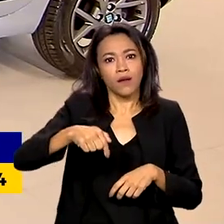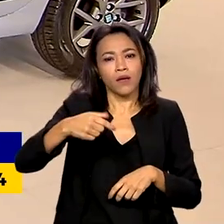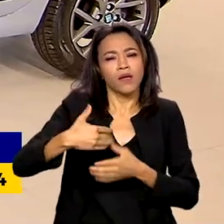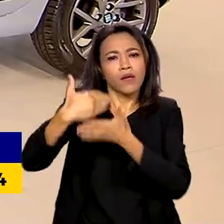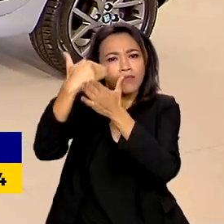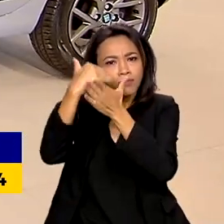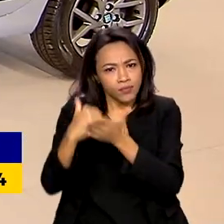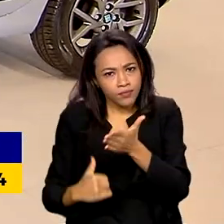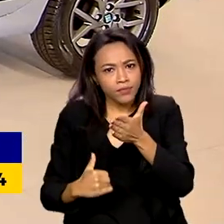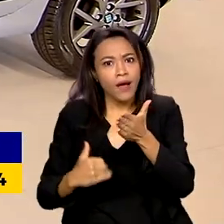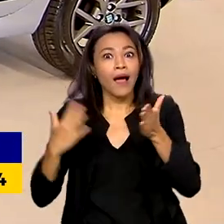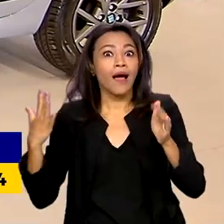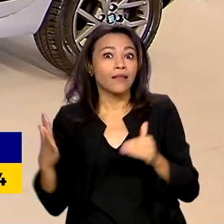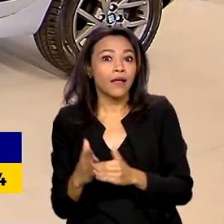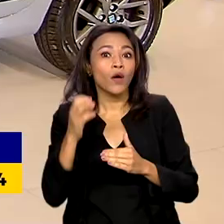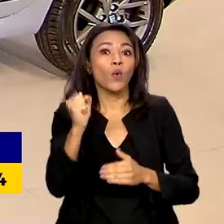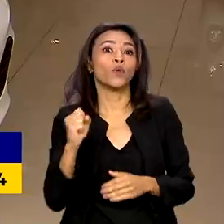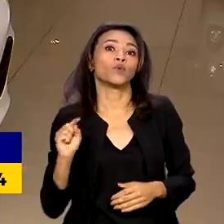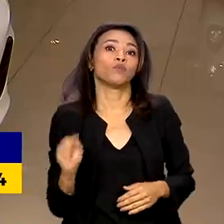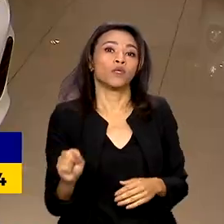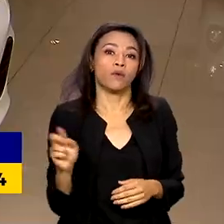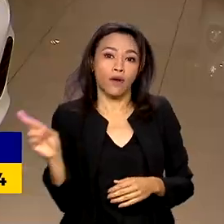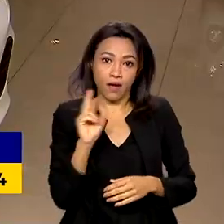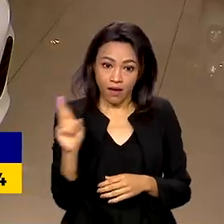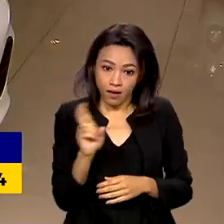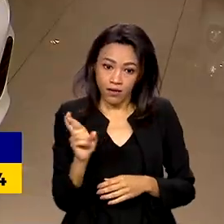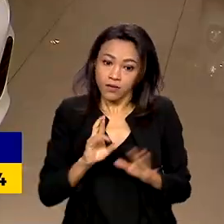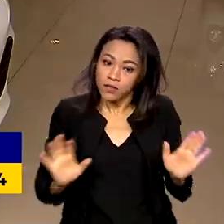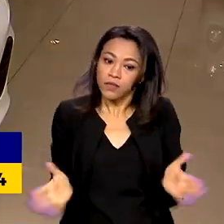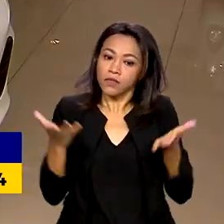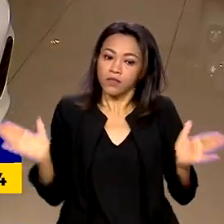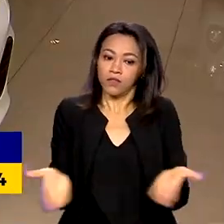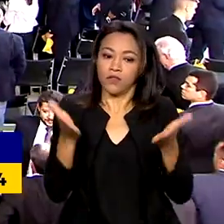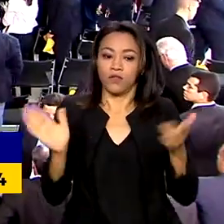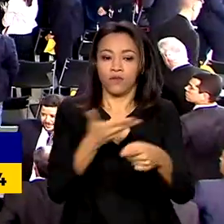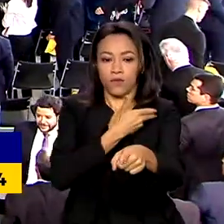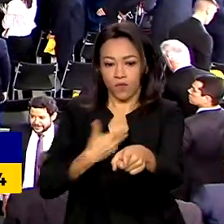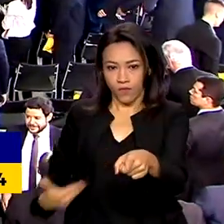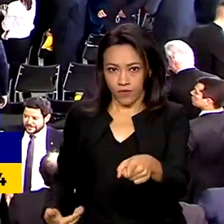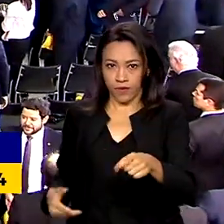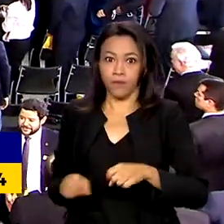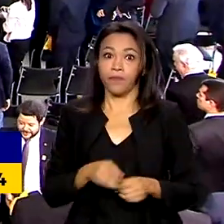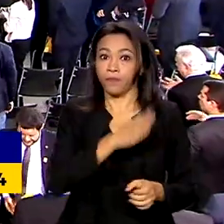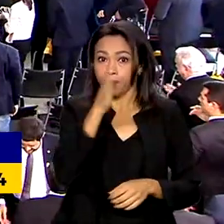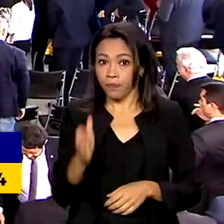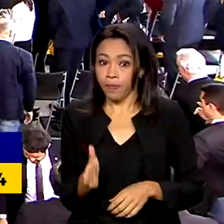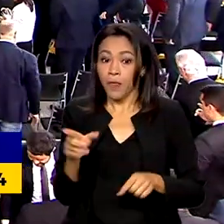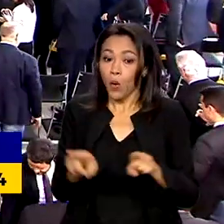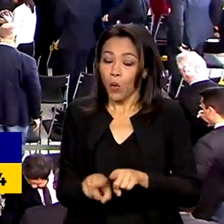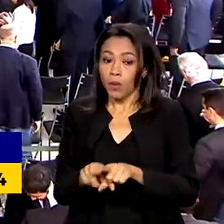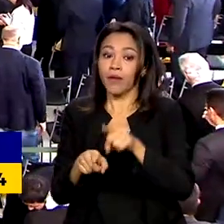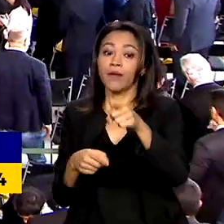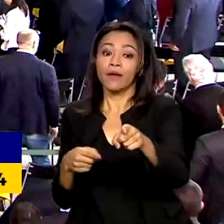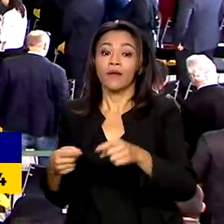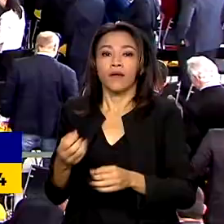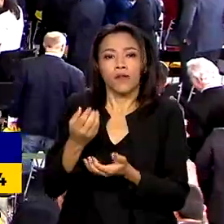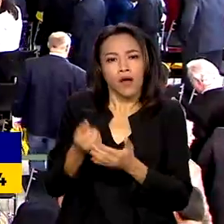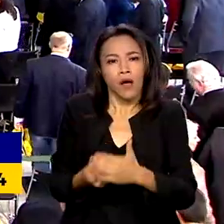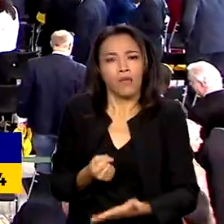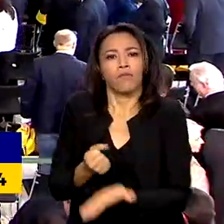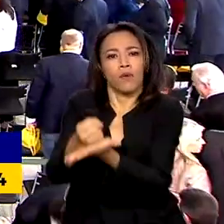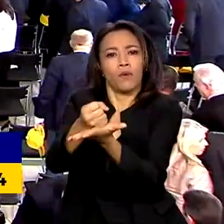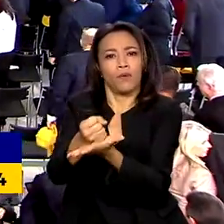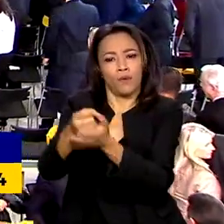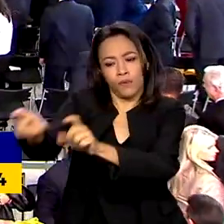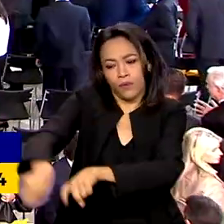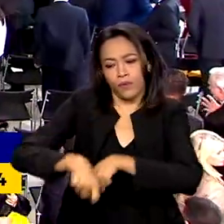abatimento pode chegar a 8 mil reais, com os incentivos do governo. E também tem investimentos no campo. Foi